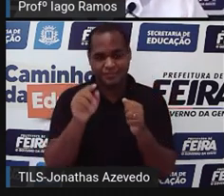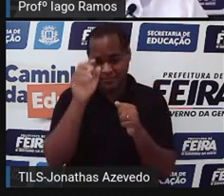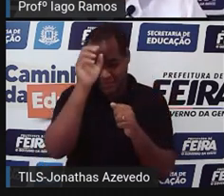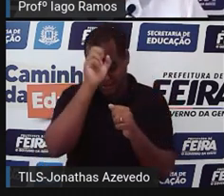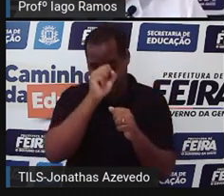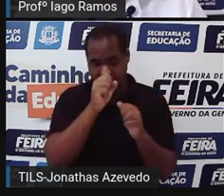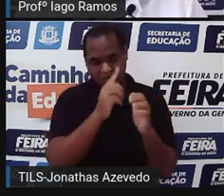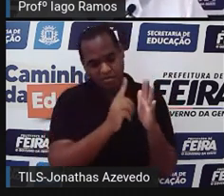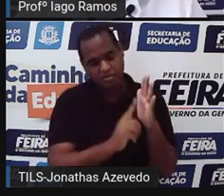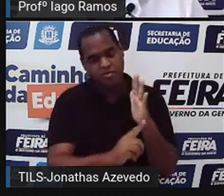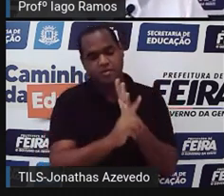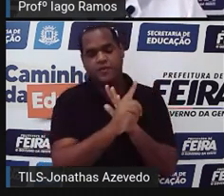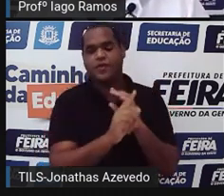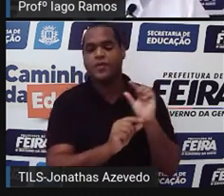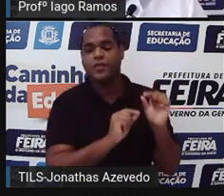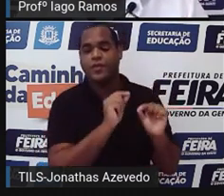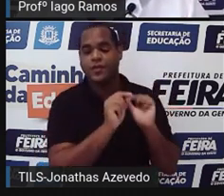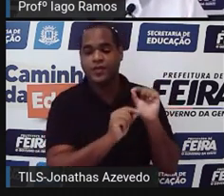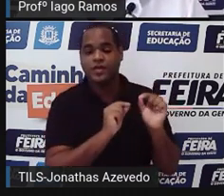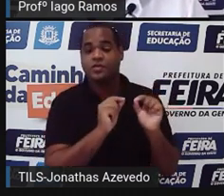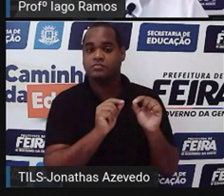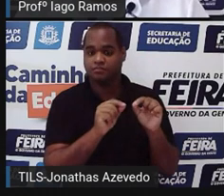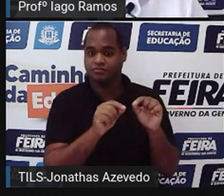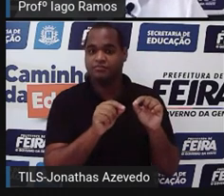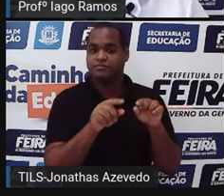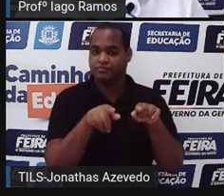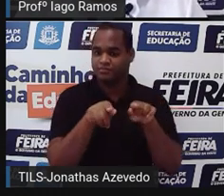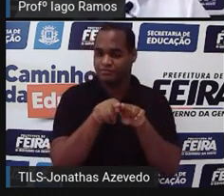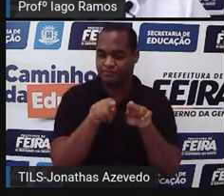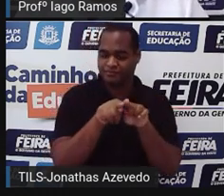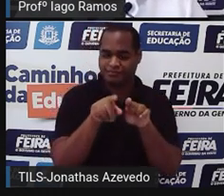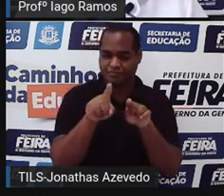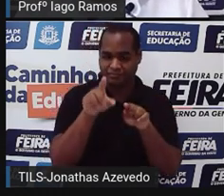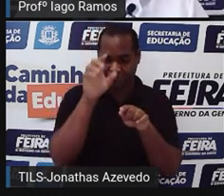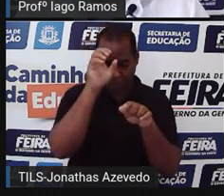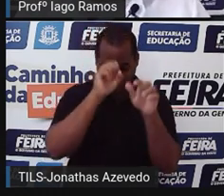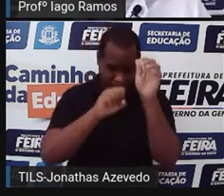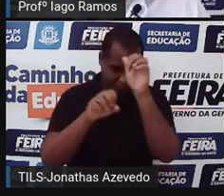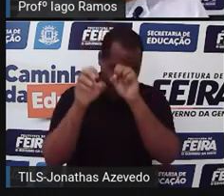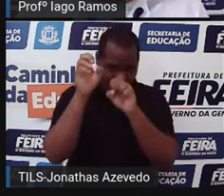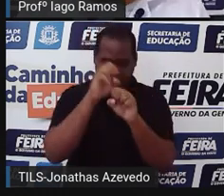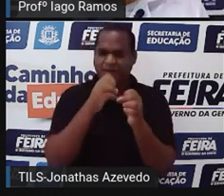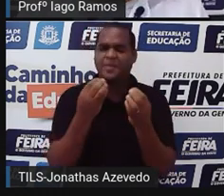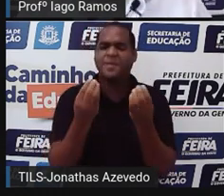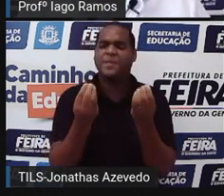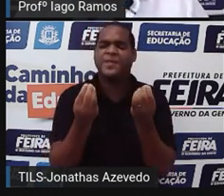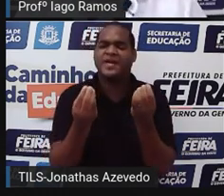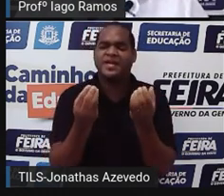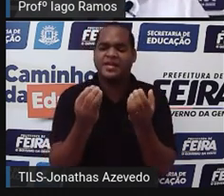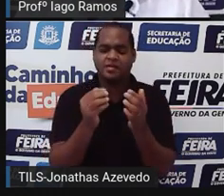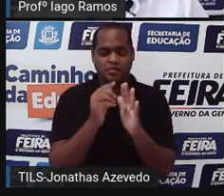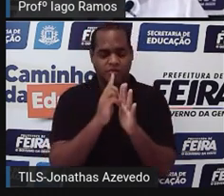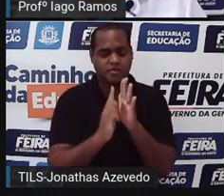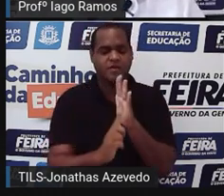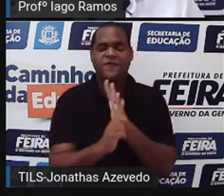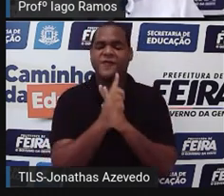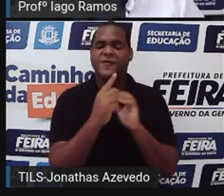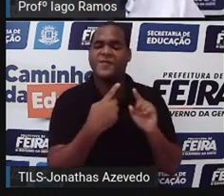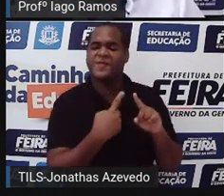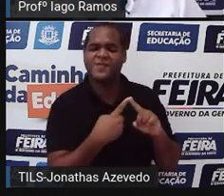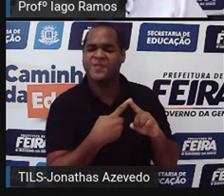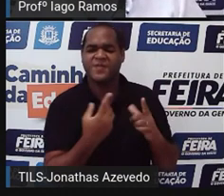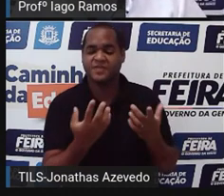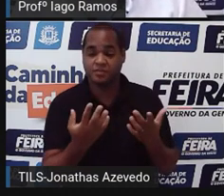são gráficos, né? A gente também aprendeu para que servem esses gráficos, a gente